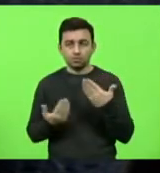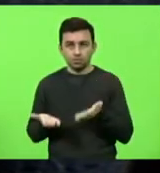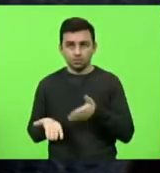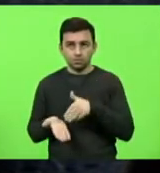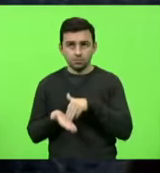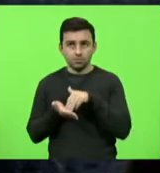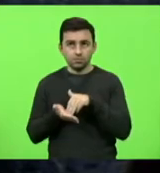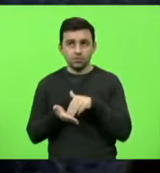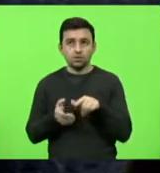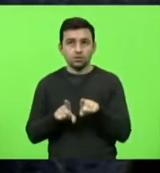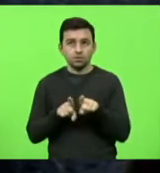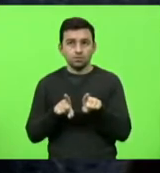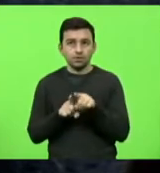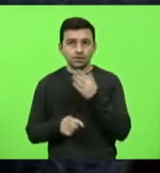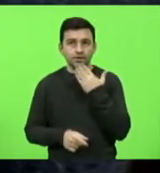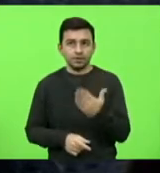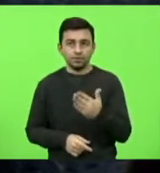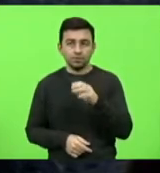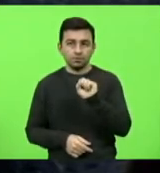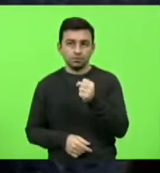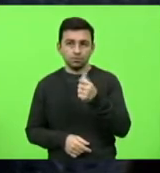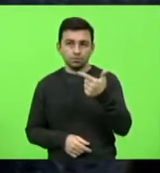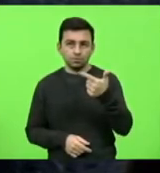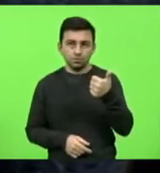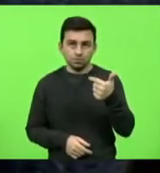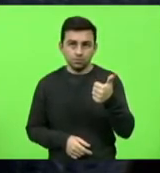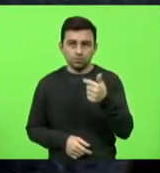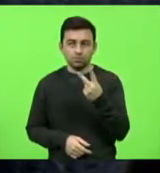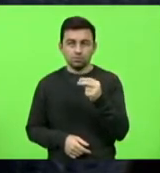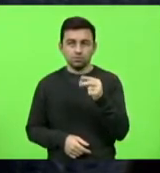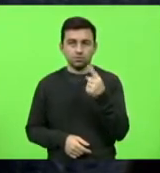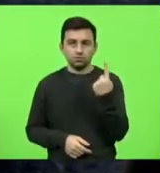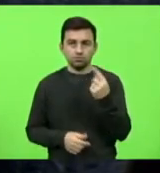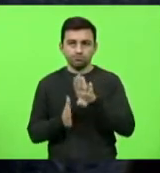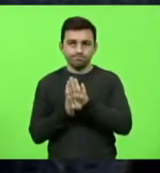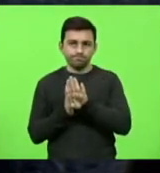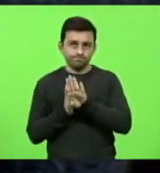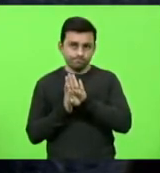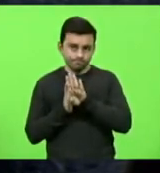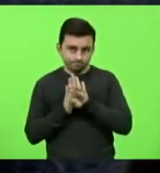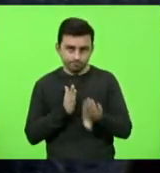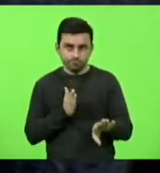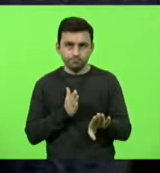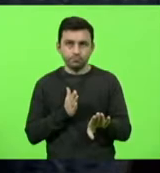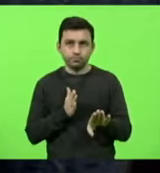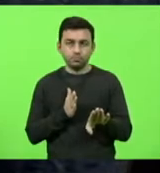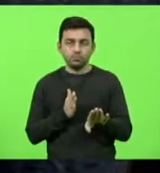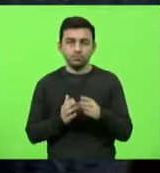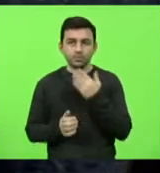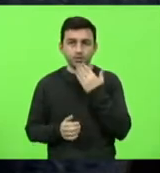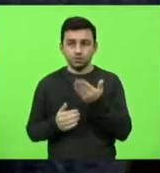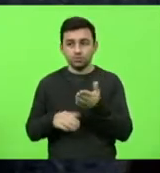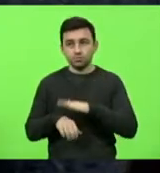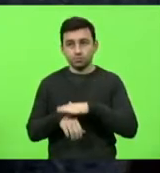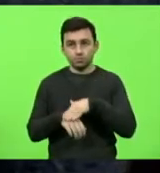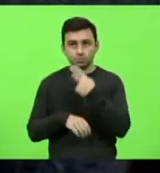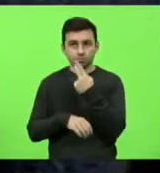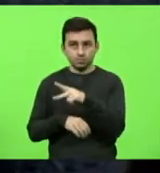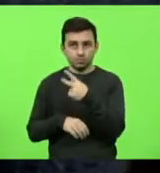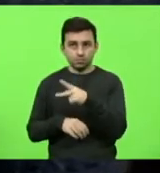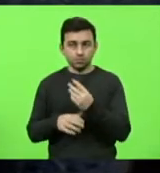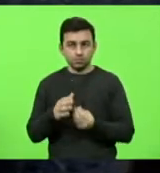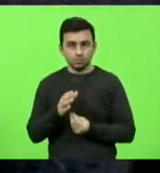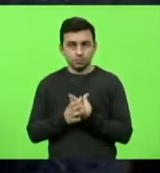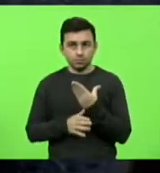E o requerimento 812, 2021. Foram retirados de pauta a pedido dos seus respectivos autores. Dando